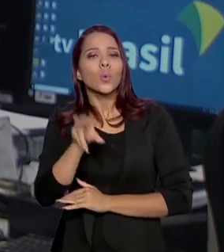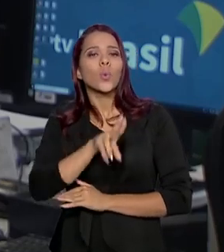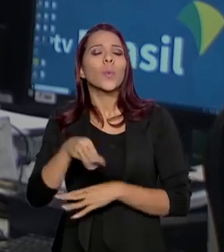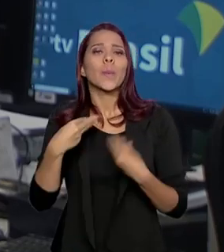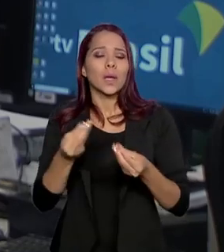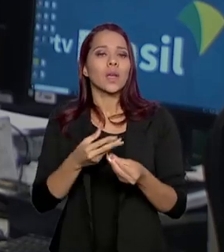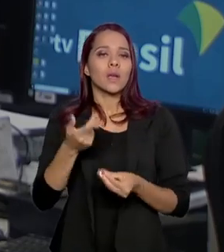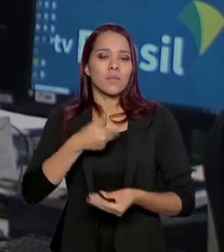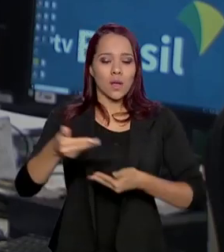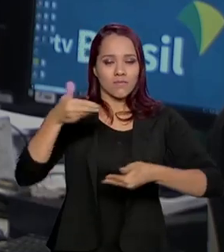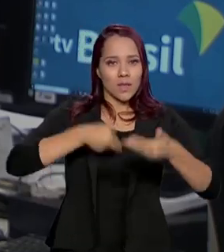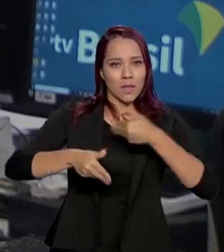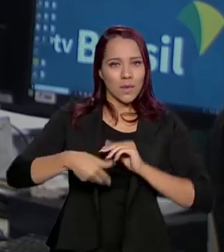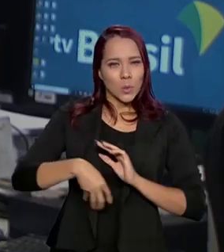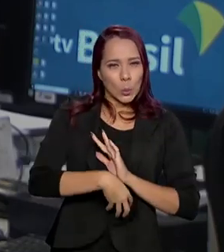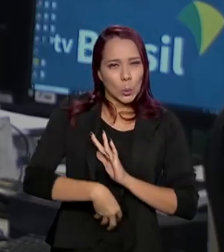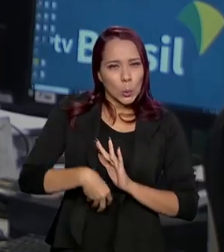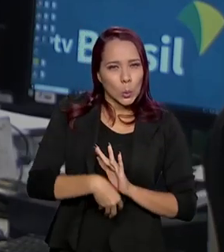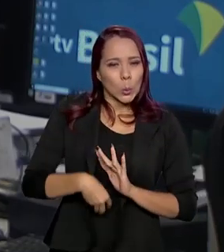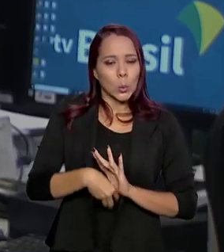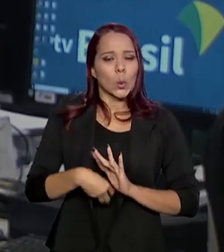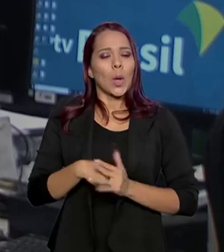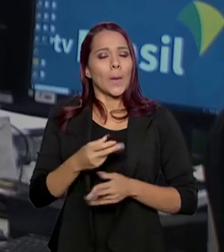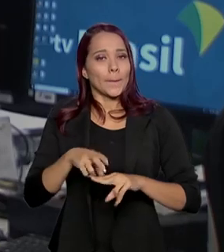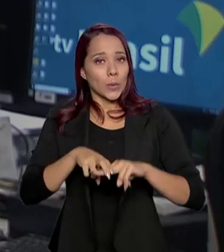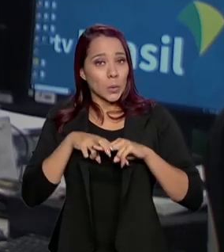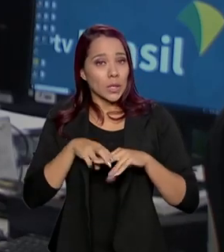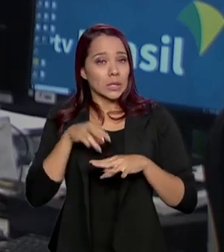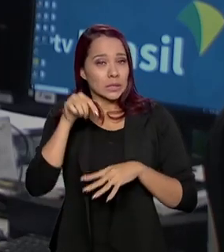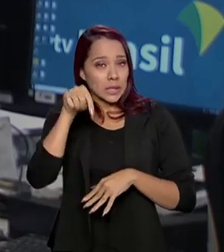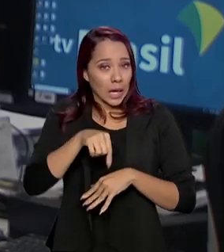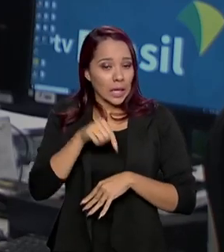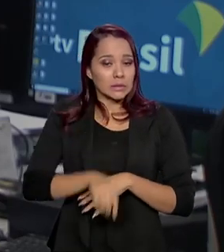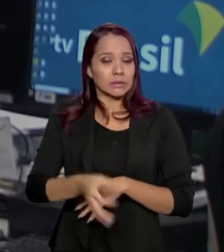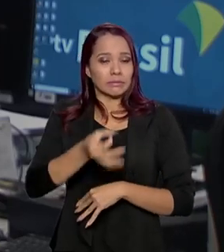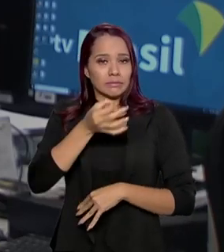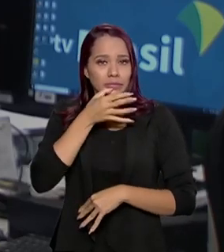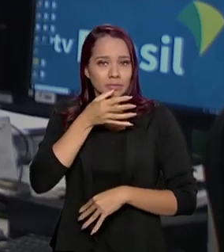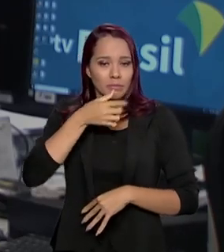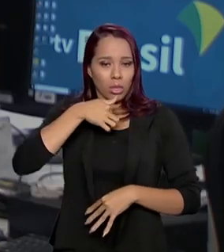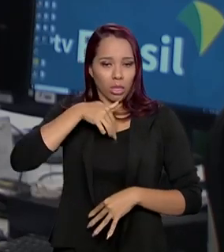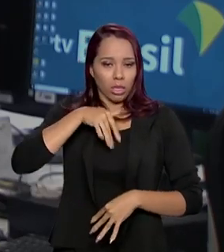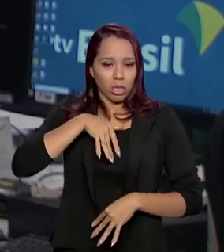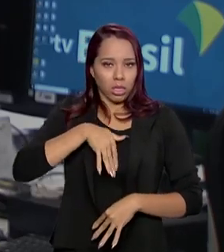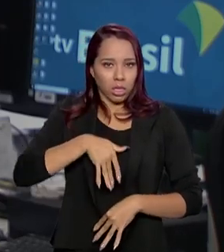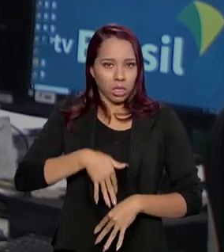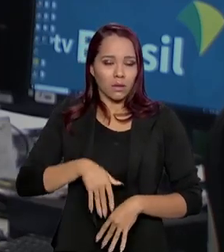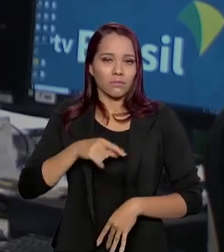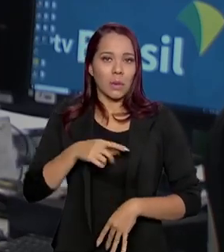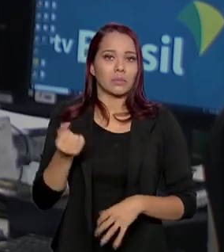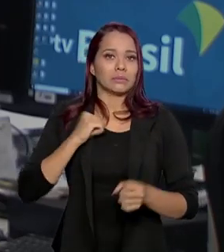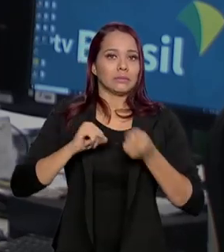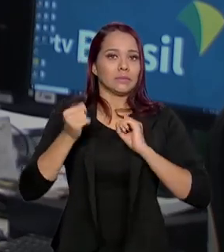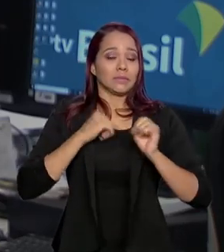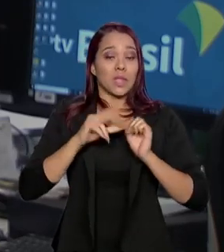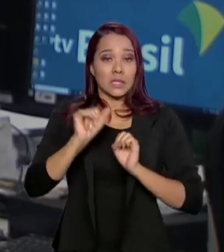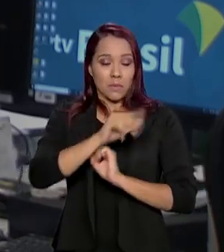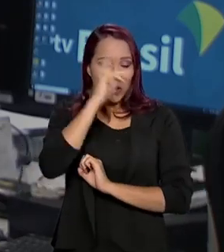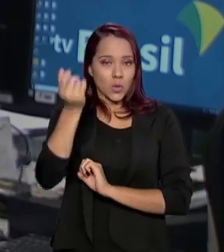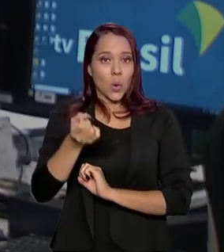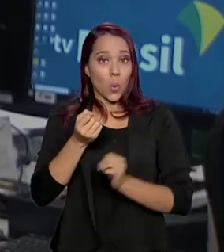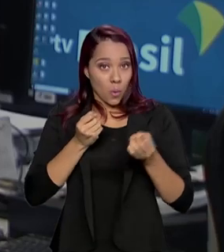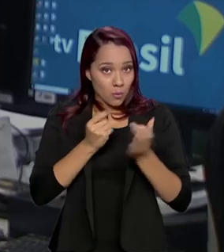tratamento de úlcera gástrica e, por isso, essa possível contaminação causa tanta apreensão. Se o consumidor